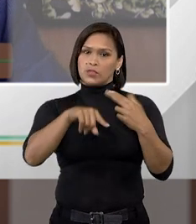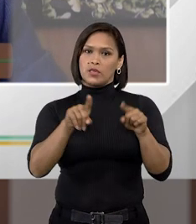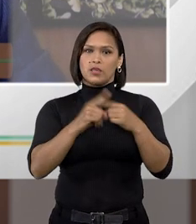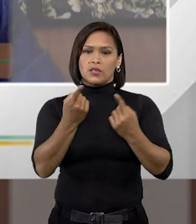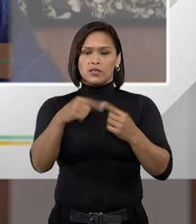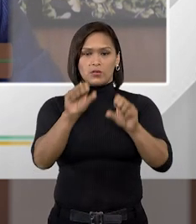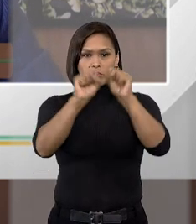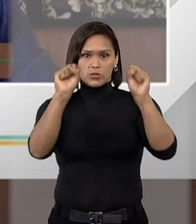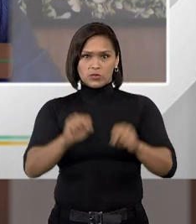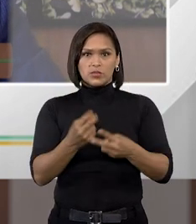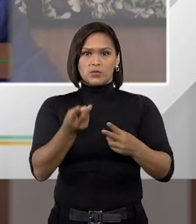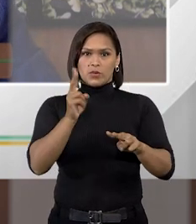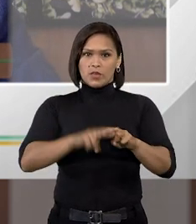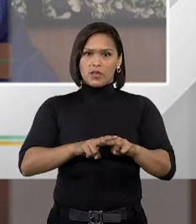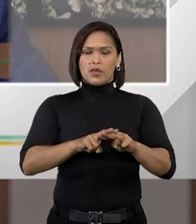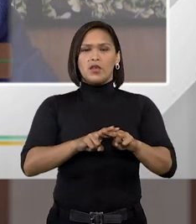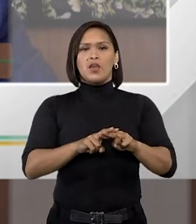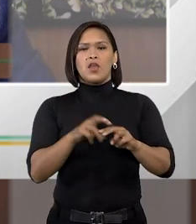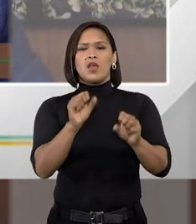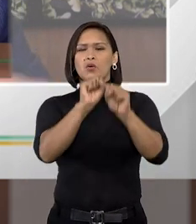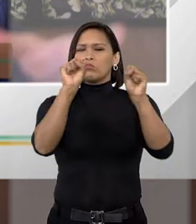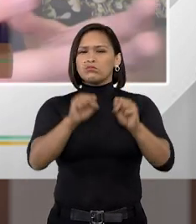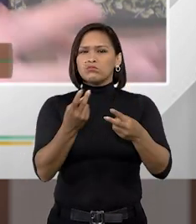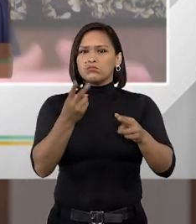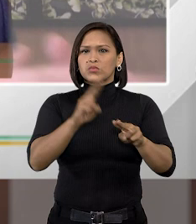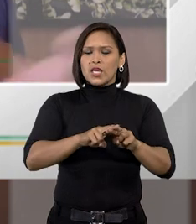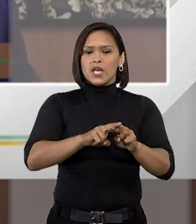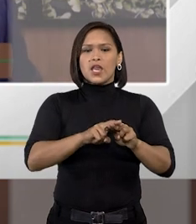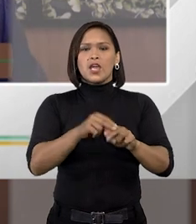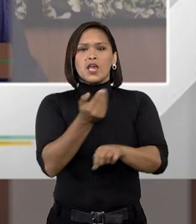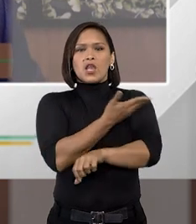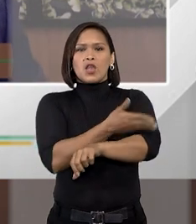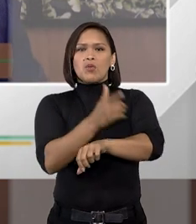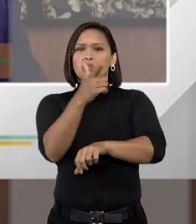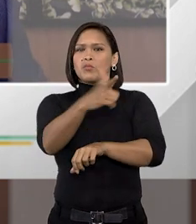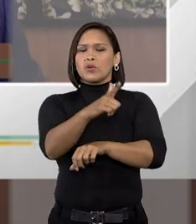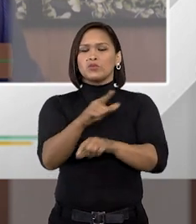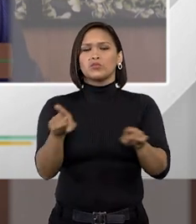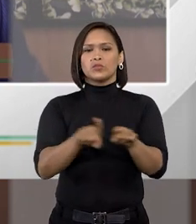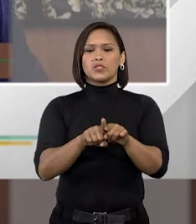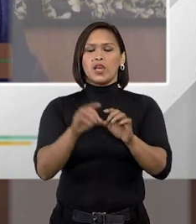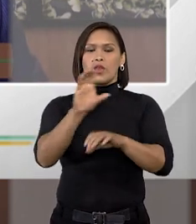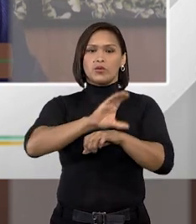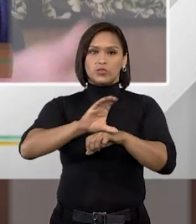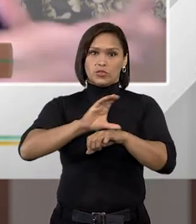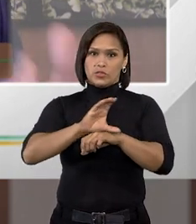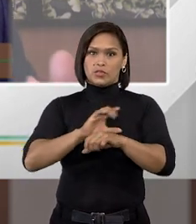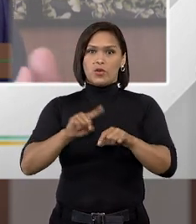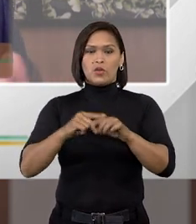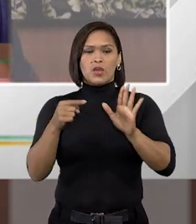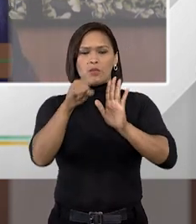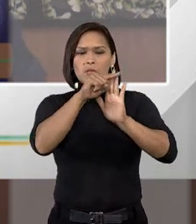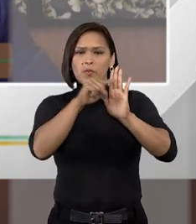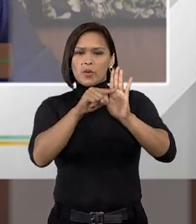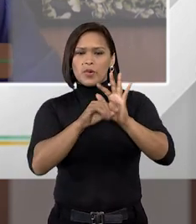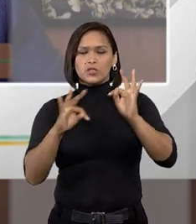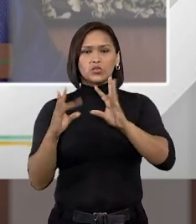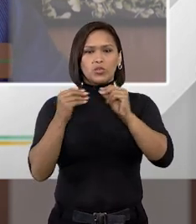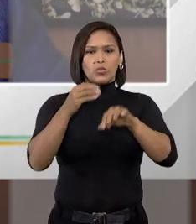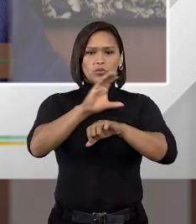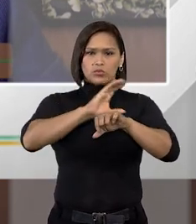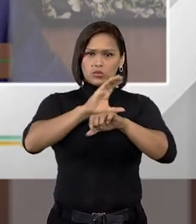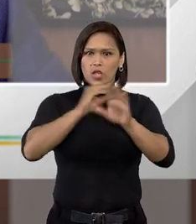Então, o nosso sistema, ele coloca como um sistema que desobedece à Constituição, que não atende àqueles